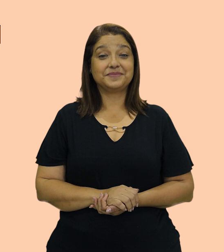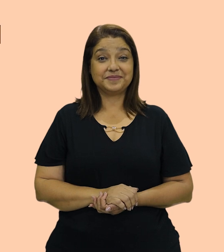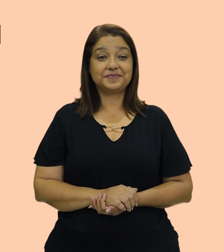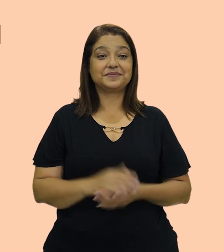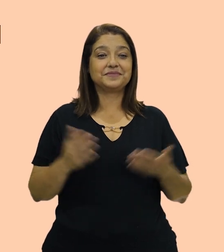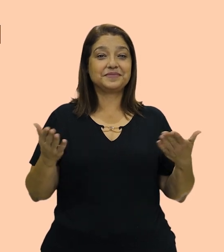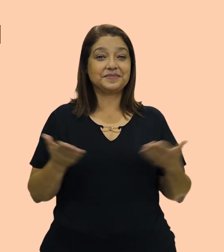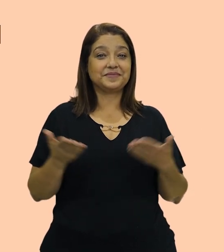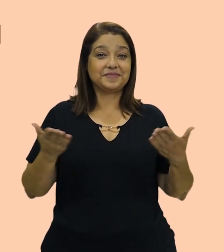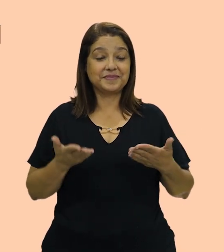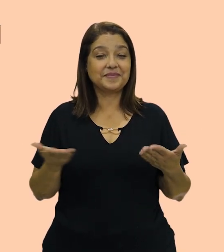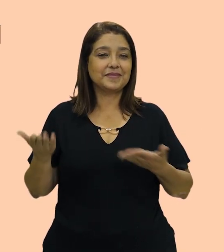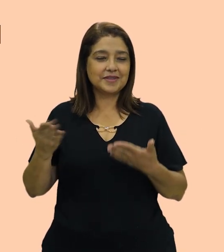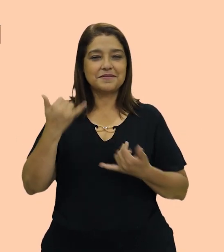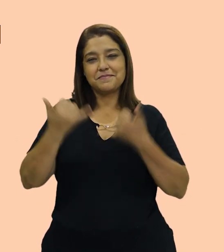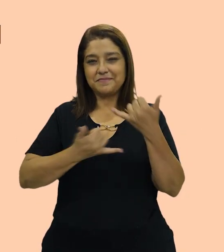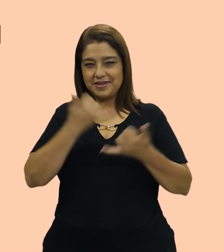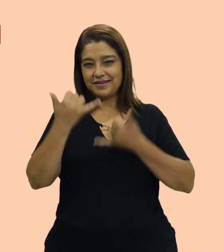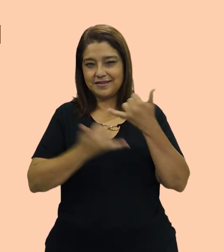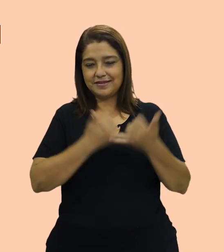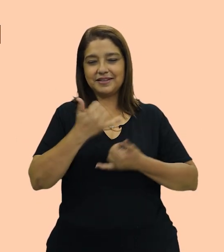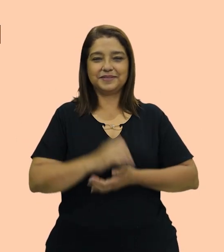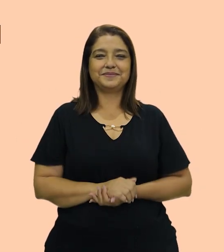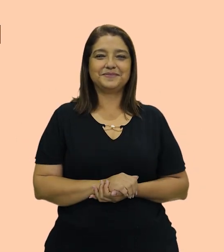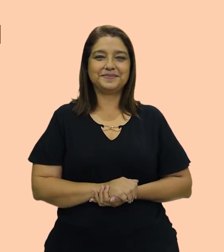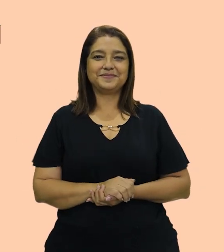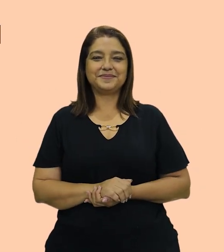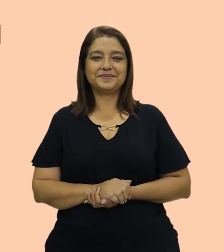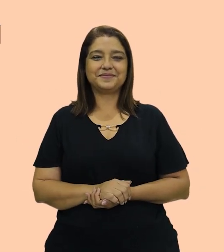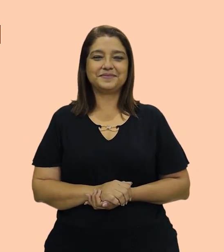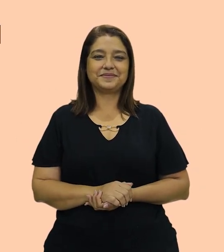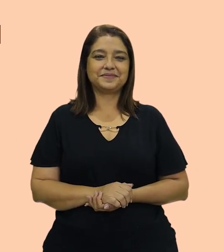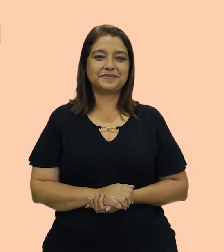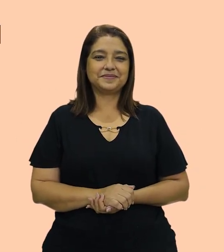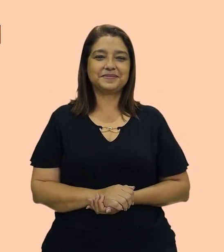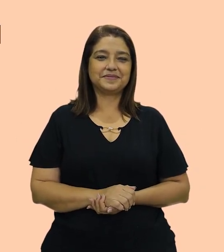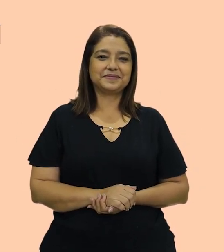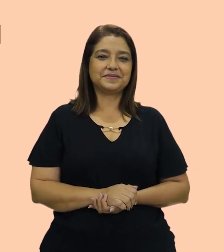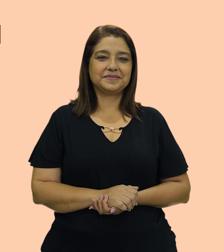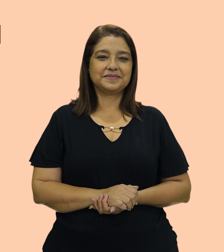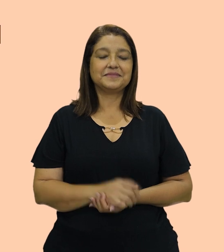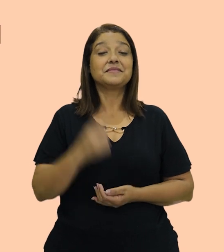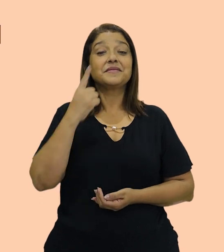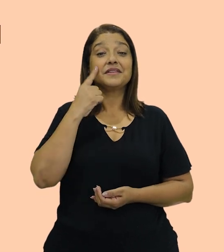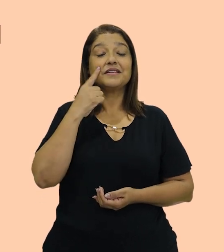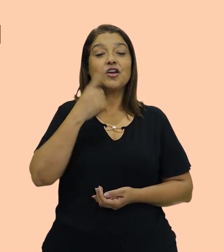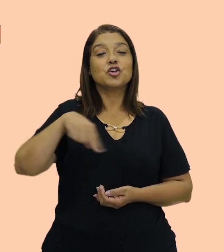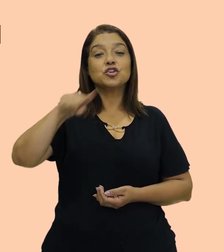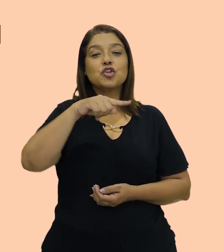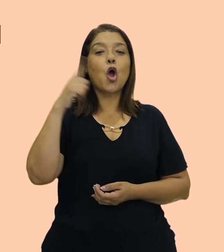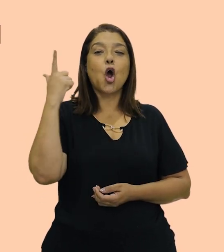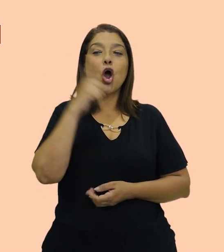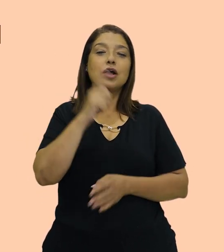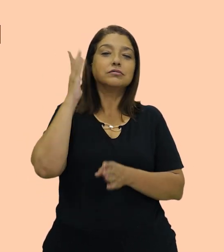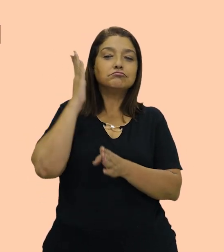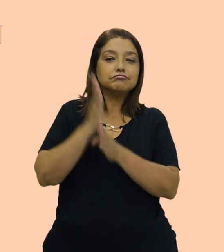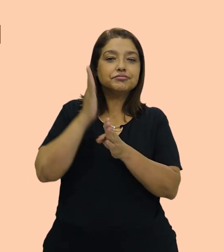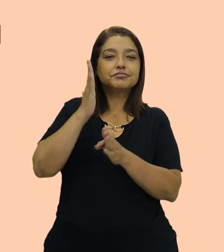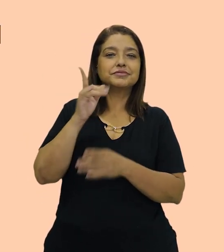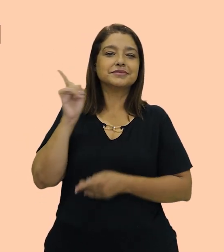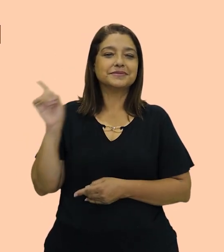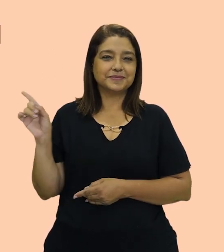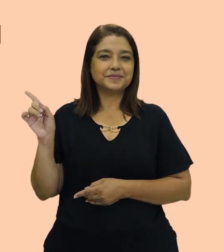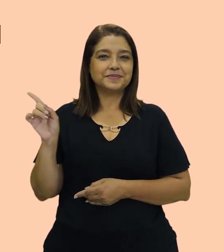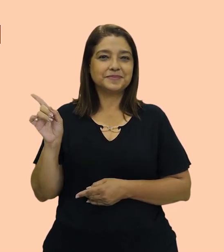Então, agora, let's play. Vamos brincar um pouquinho? Vamos ver aqui se a gente consegue adivinhar